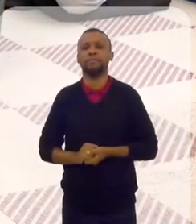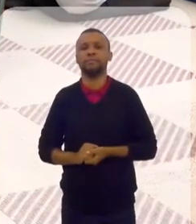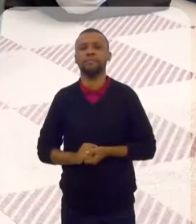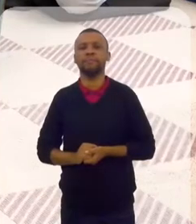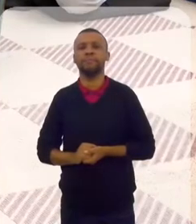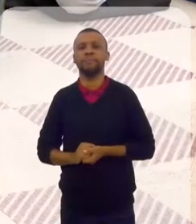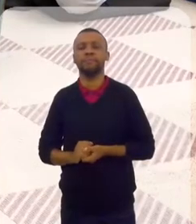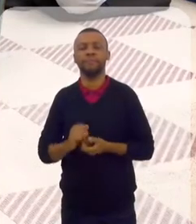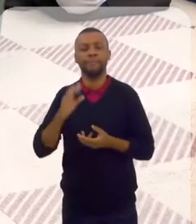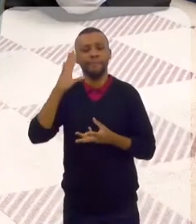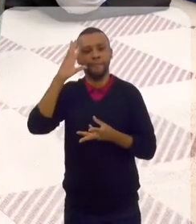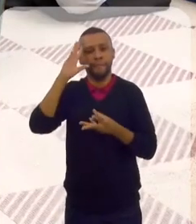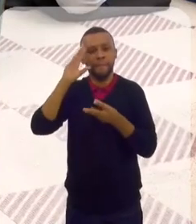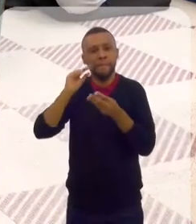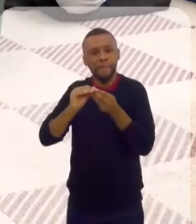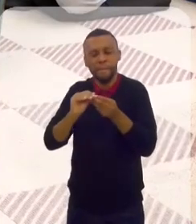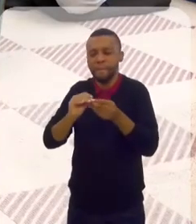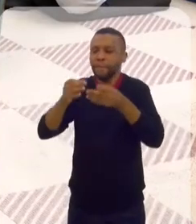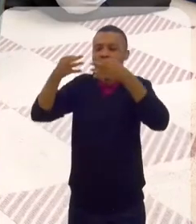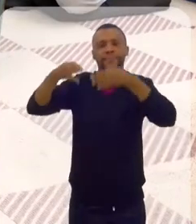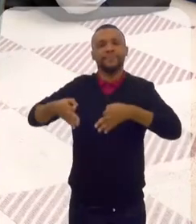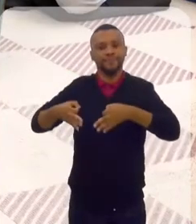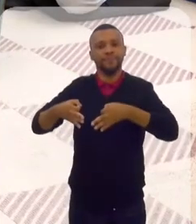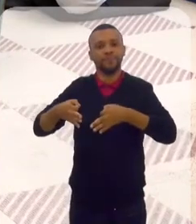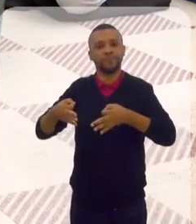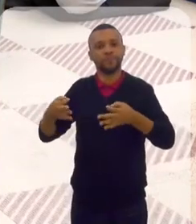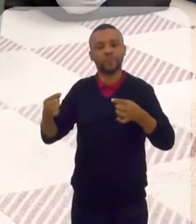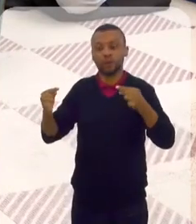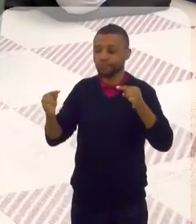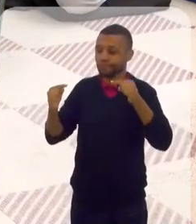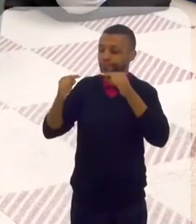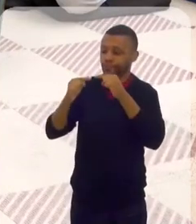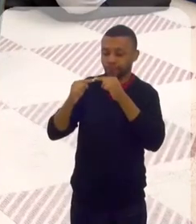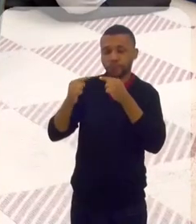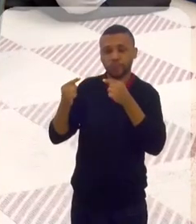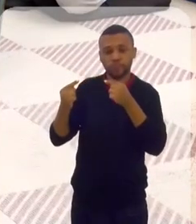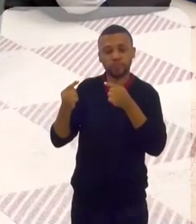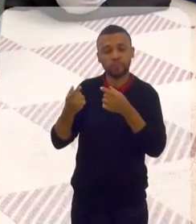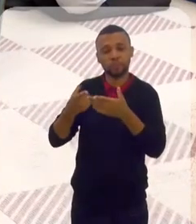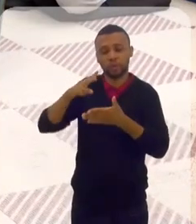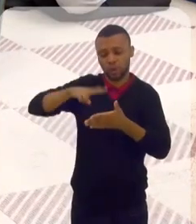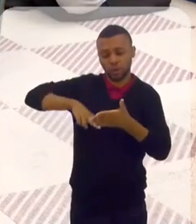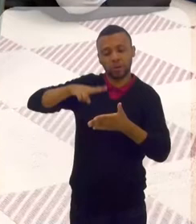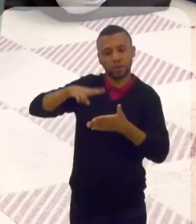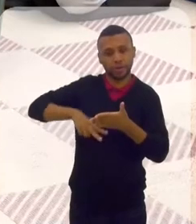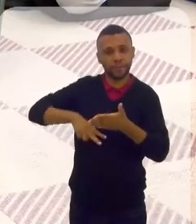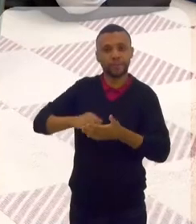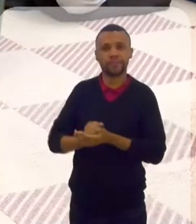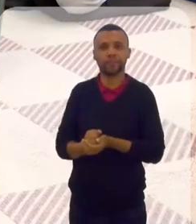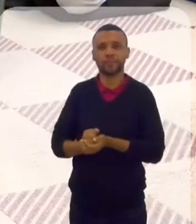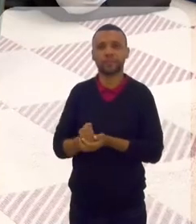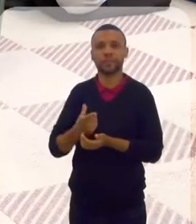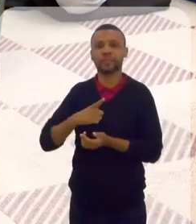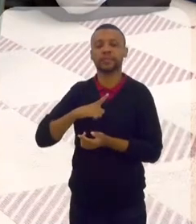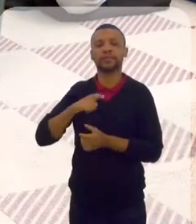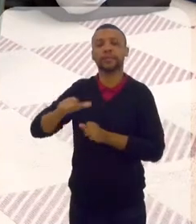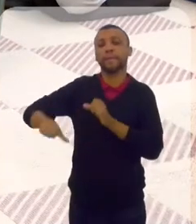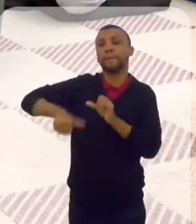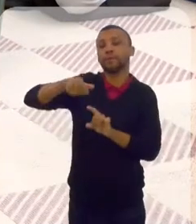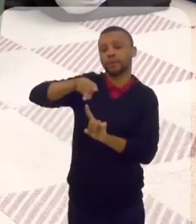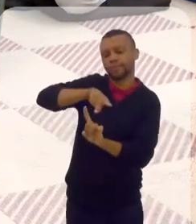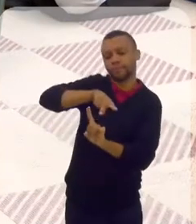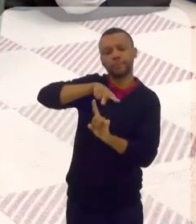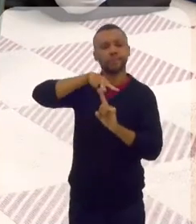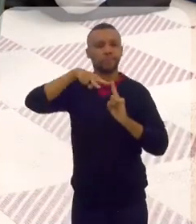Então, entendi, aceitei e achei correto muitas das coisas que eu li e você tem uma outra visão.